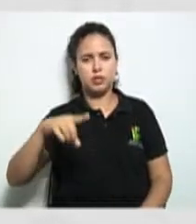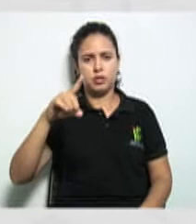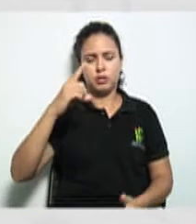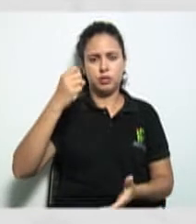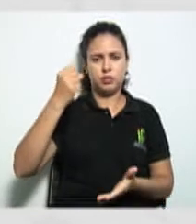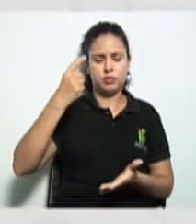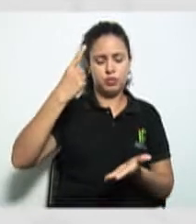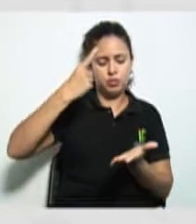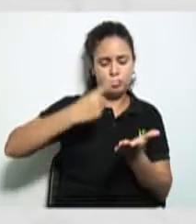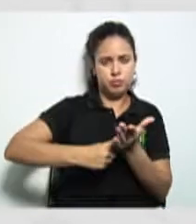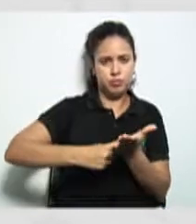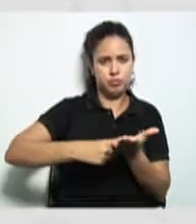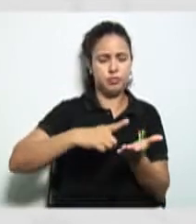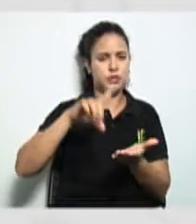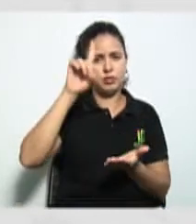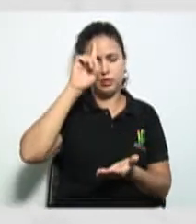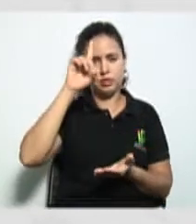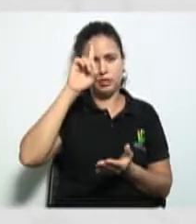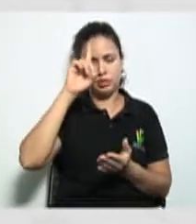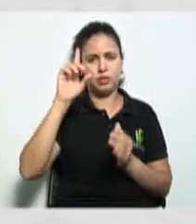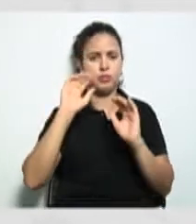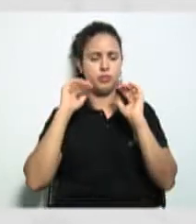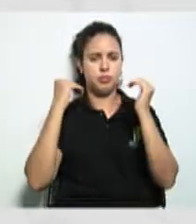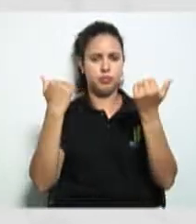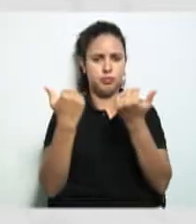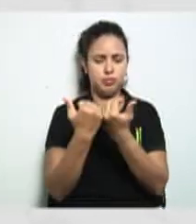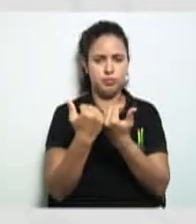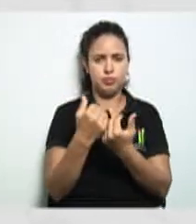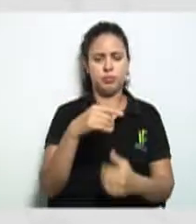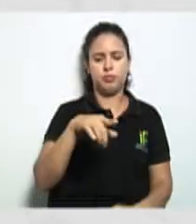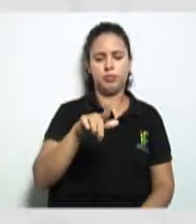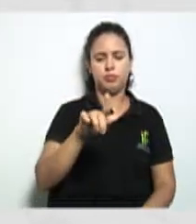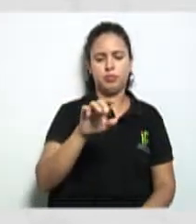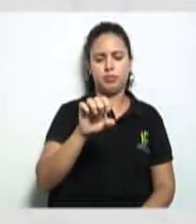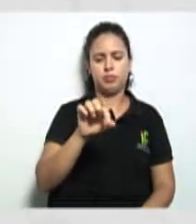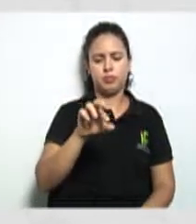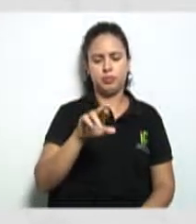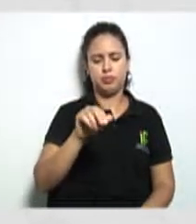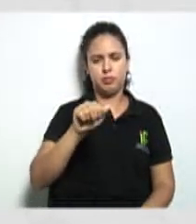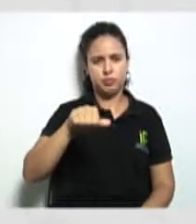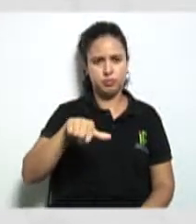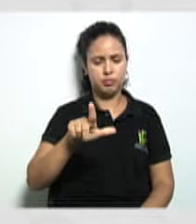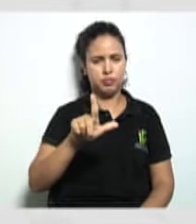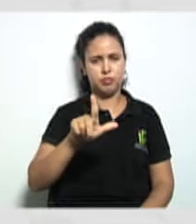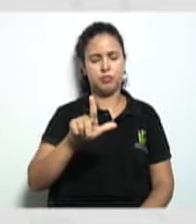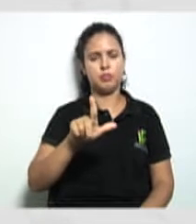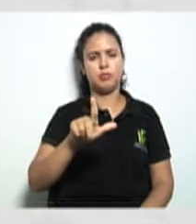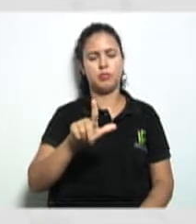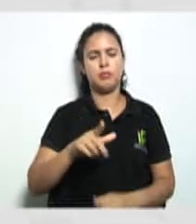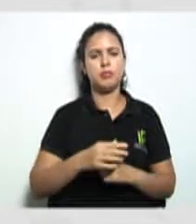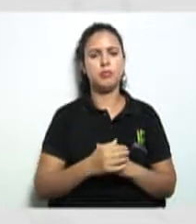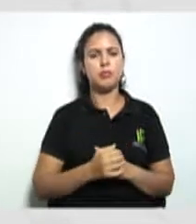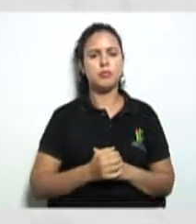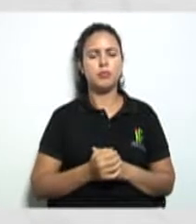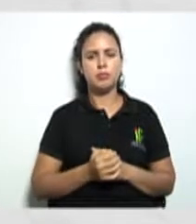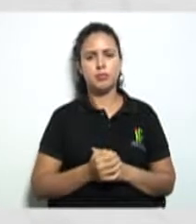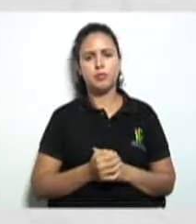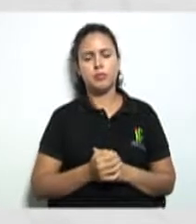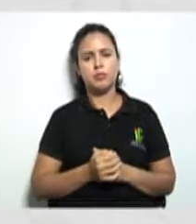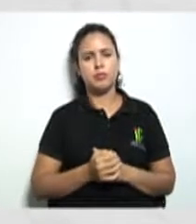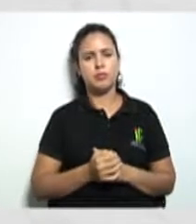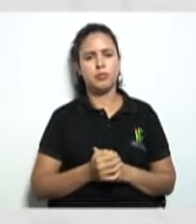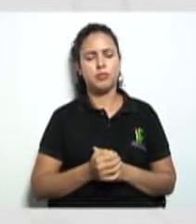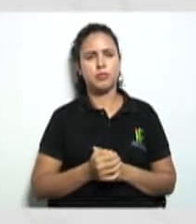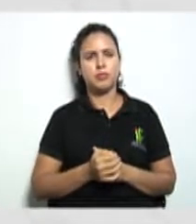realização da Assembleia Geral de Constituição. Constituição. Porque nesse momento aqui,